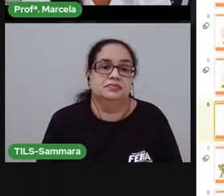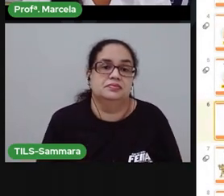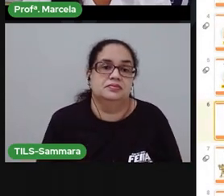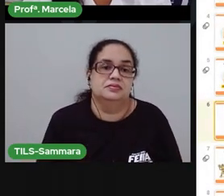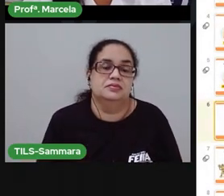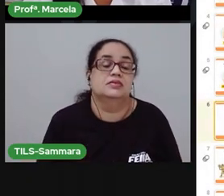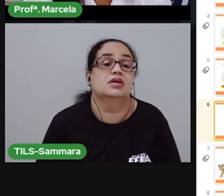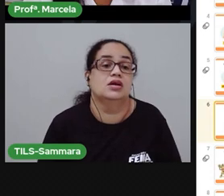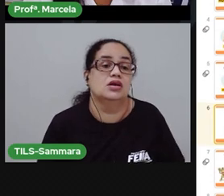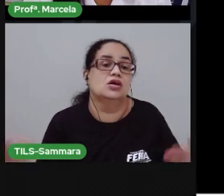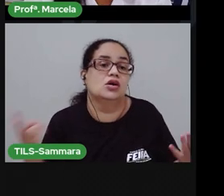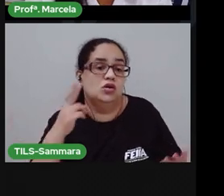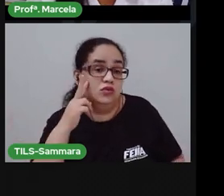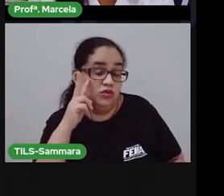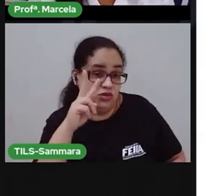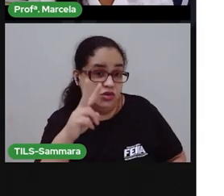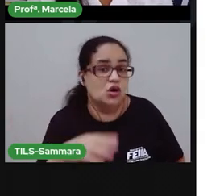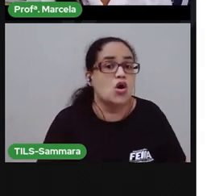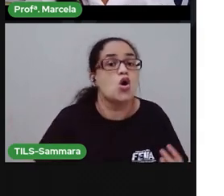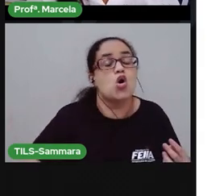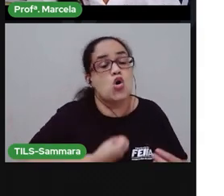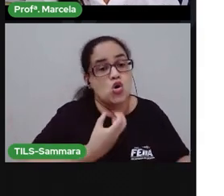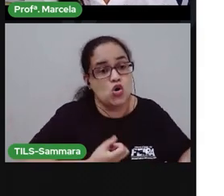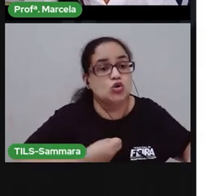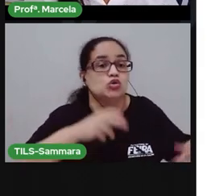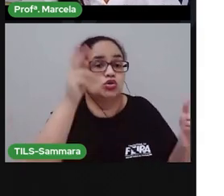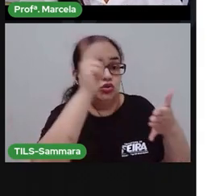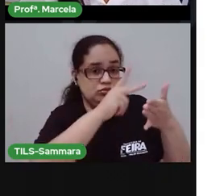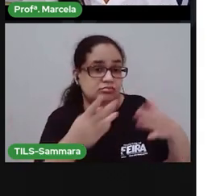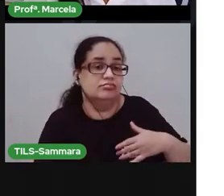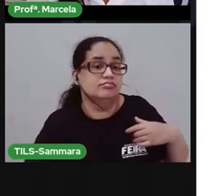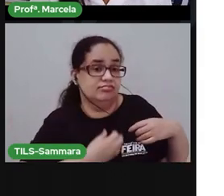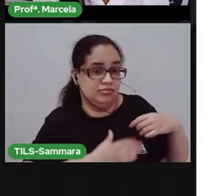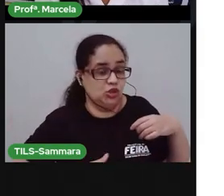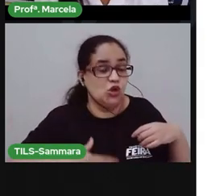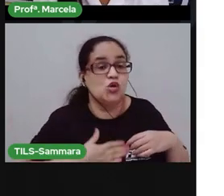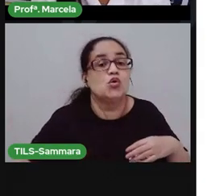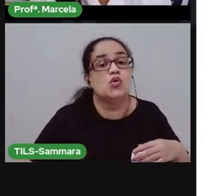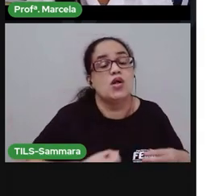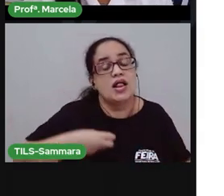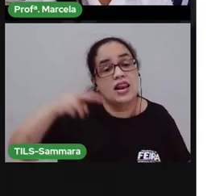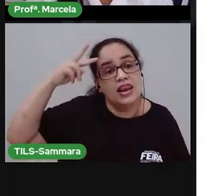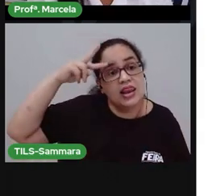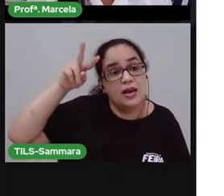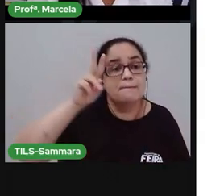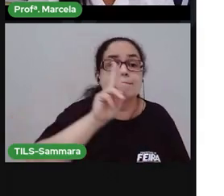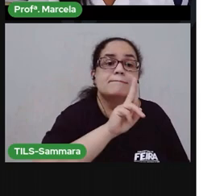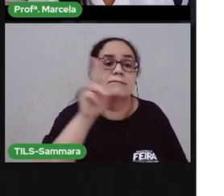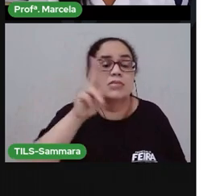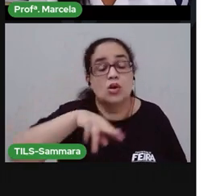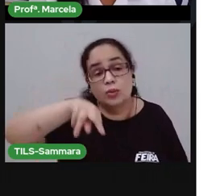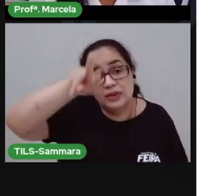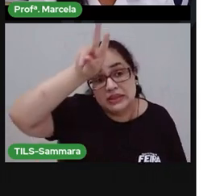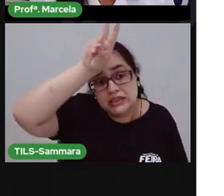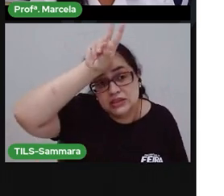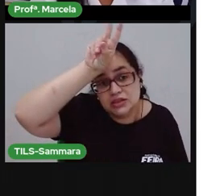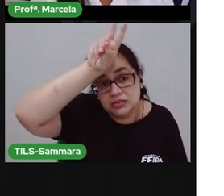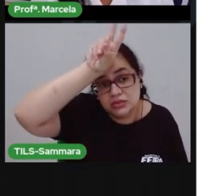E aí, você gostou do poema? Relembrou o nome daqueles animais?